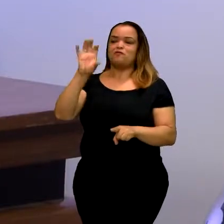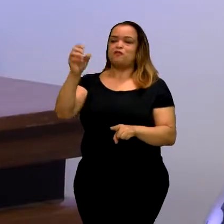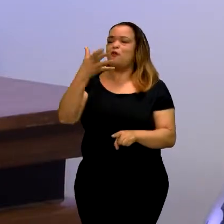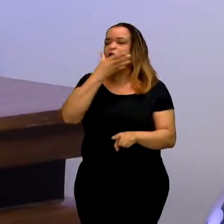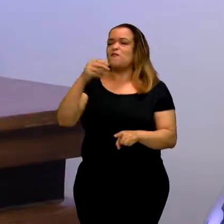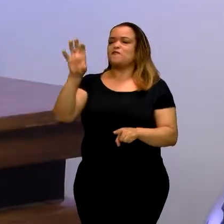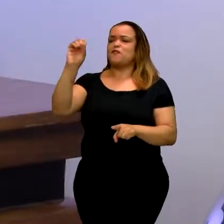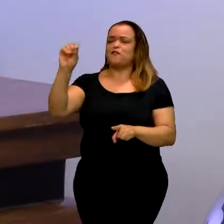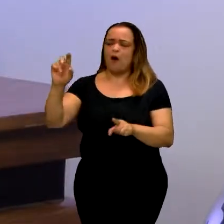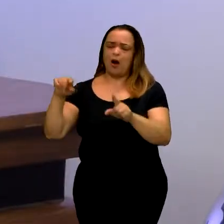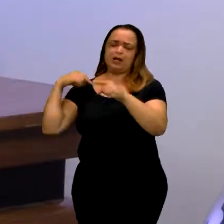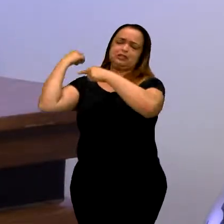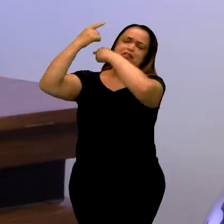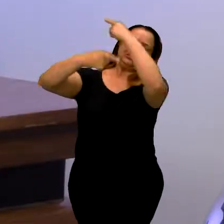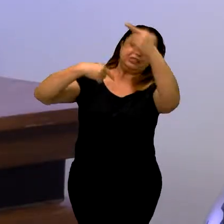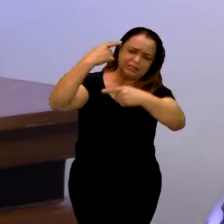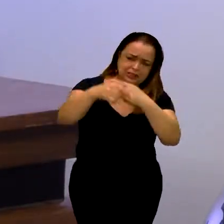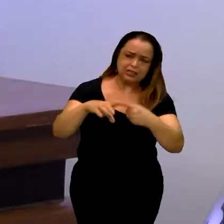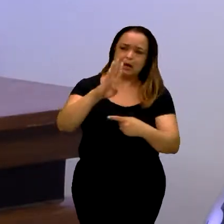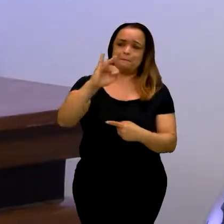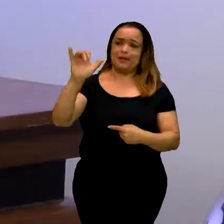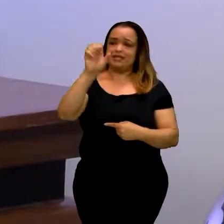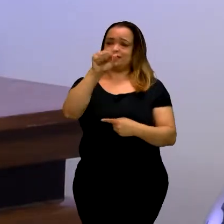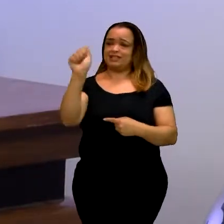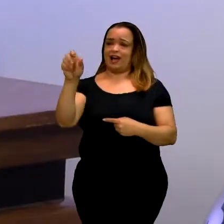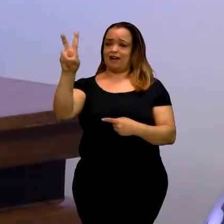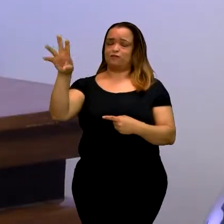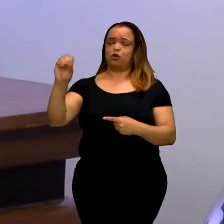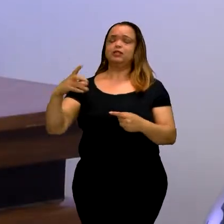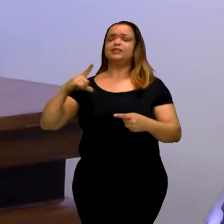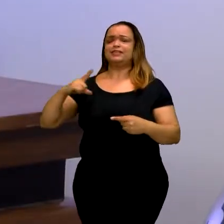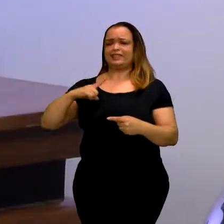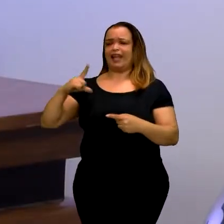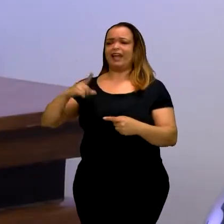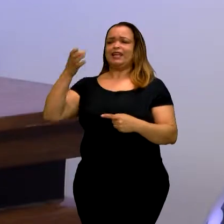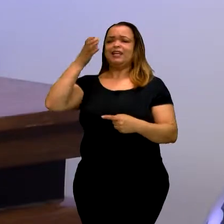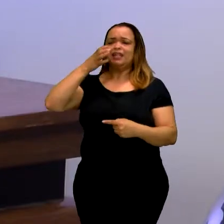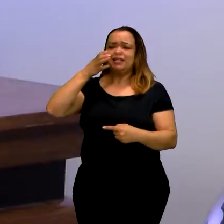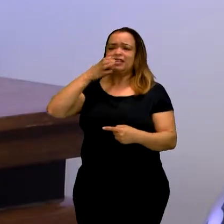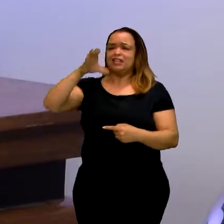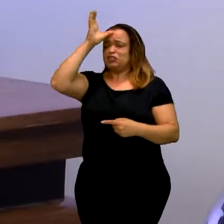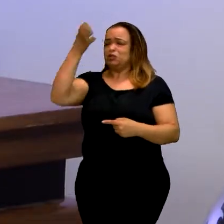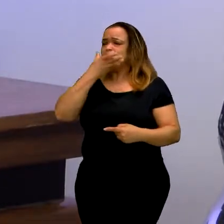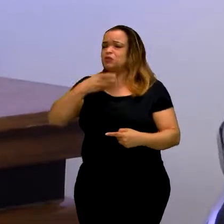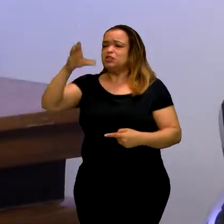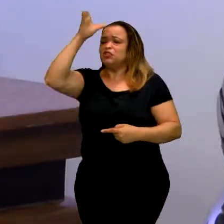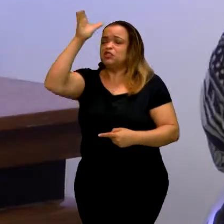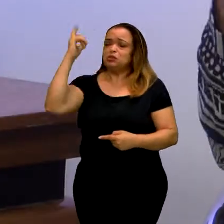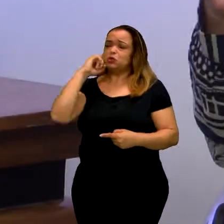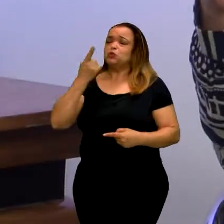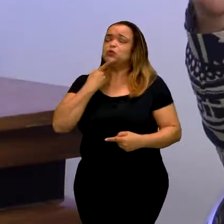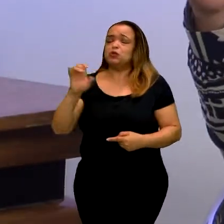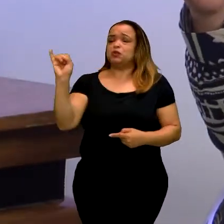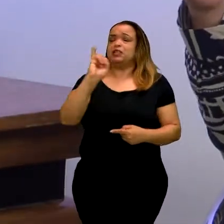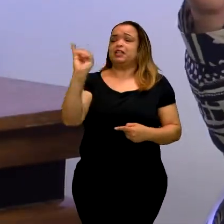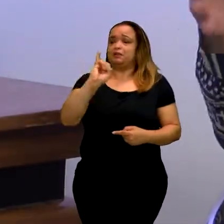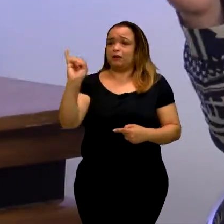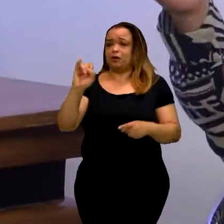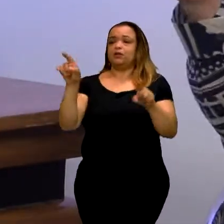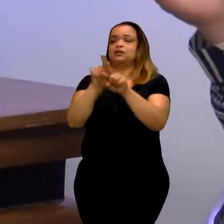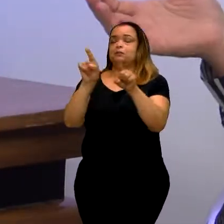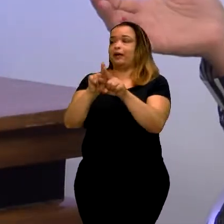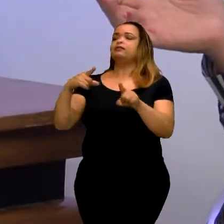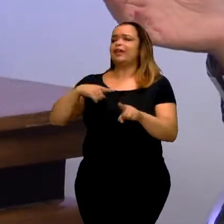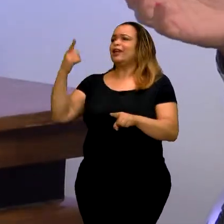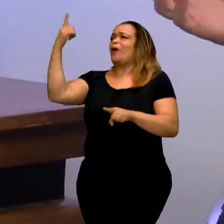surdos, bisavós eram surdos, tenho irmãos, tios surdos. E também tenho alguns familiares que não